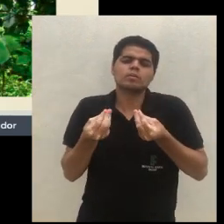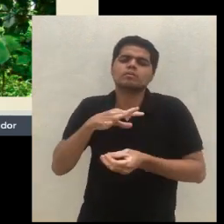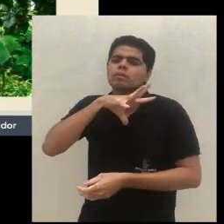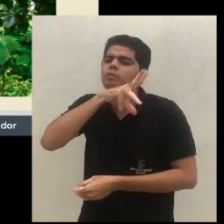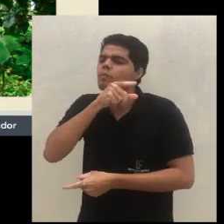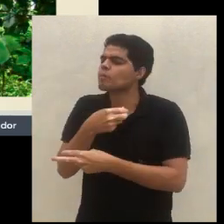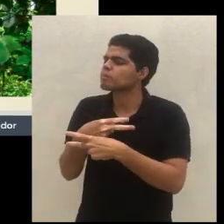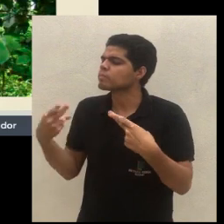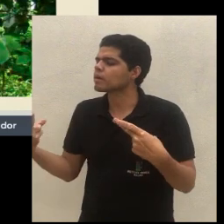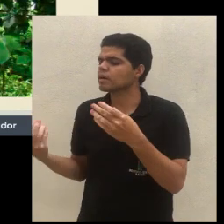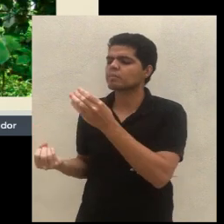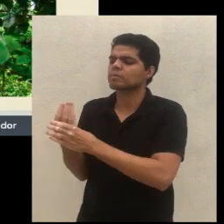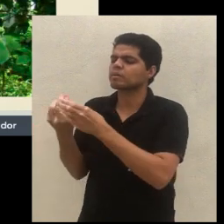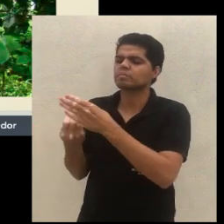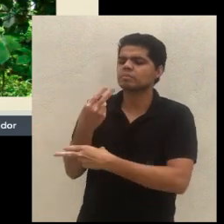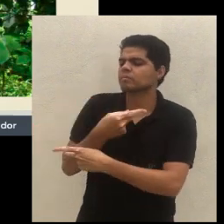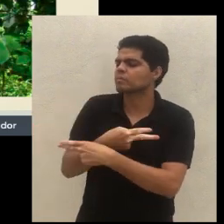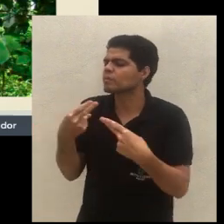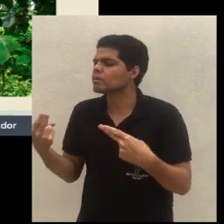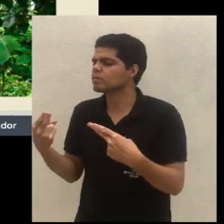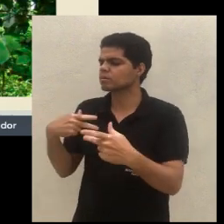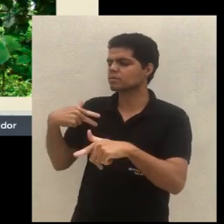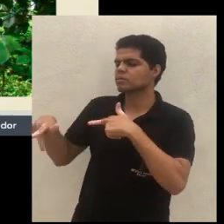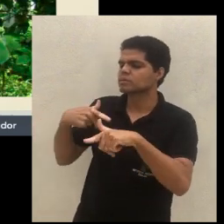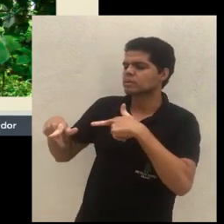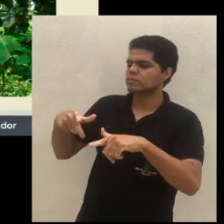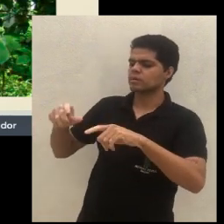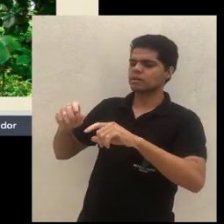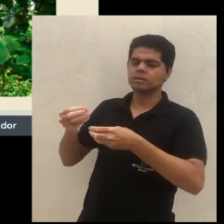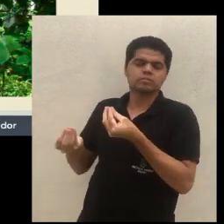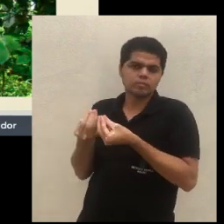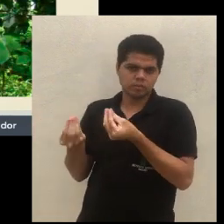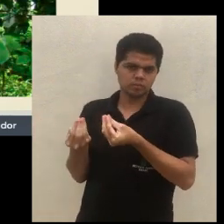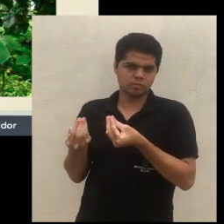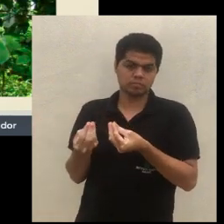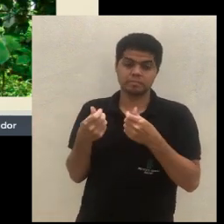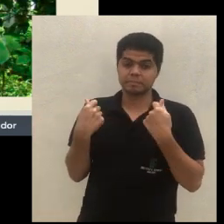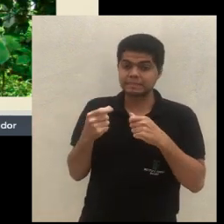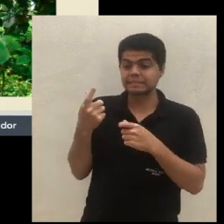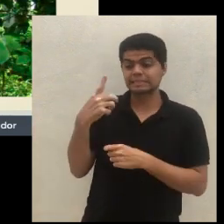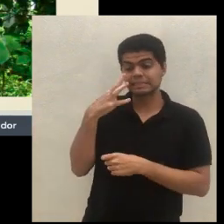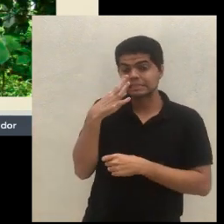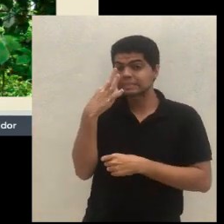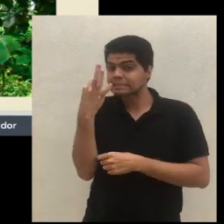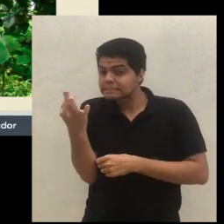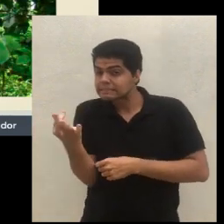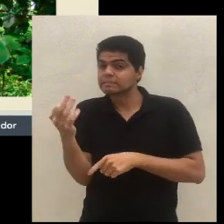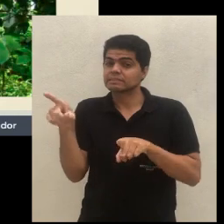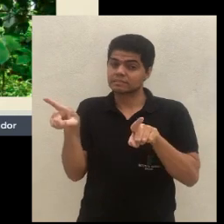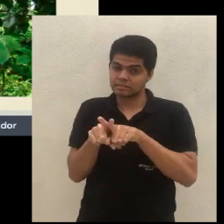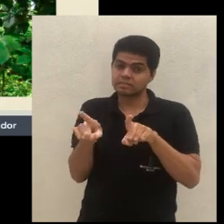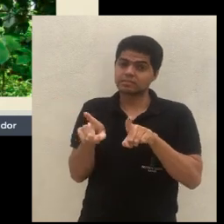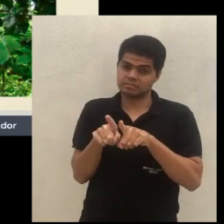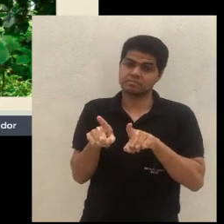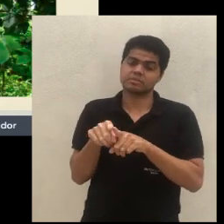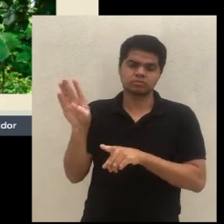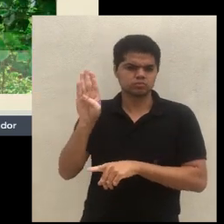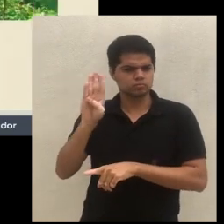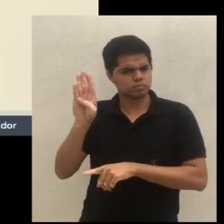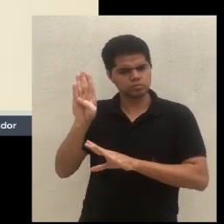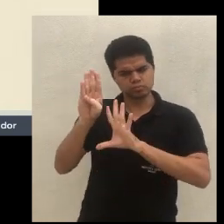eu vou trabalhar aqui na Caatinga? Vou trabalhar no Cerrado. Então, eu tenho que também ver essa biologia das espécies.